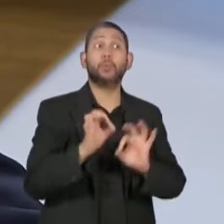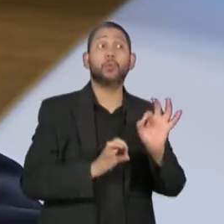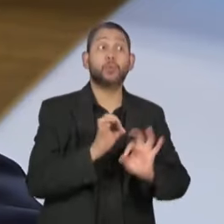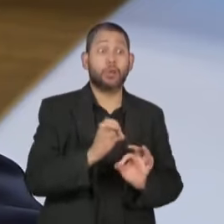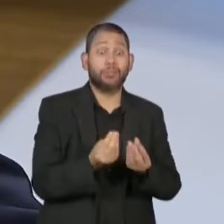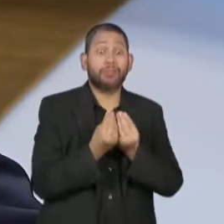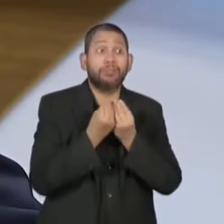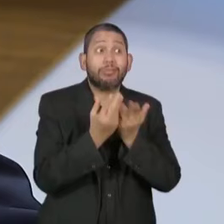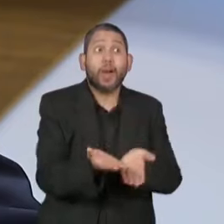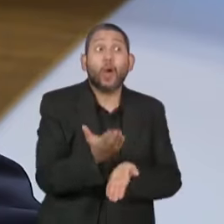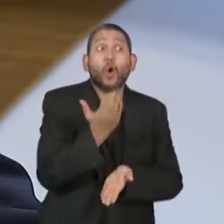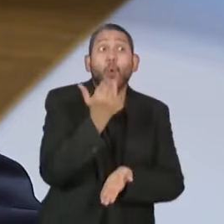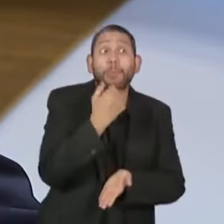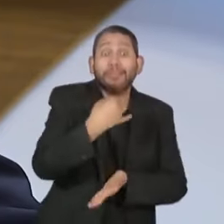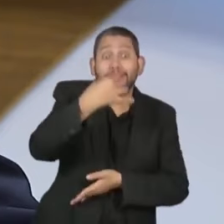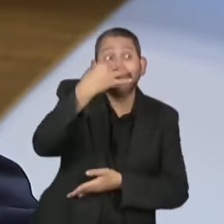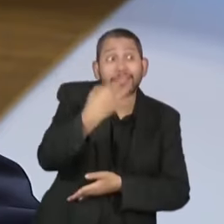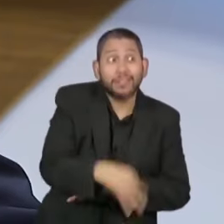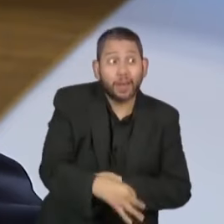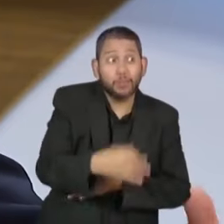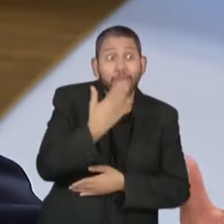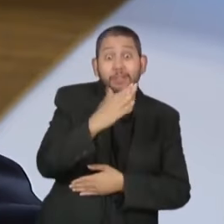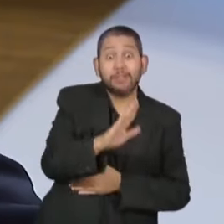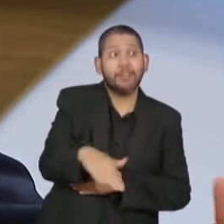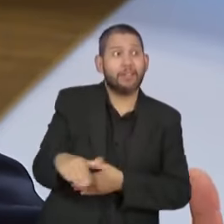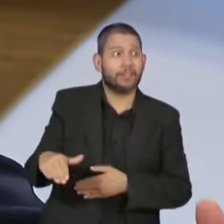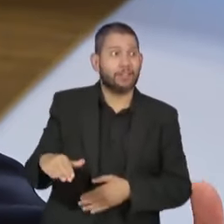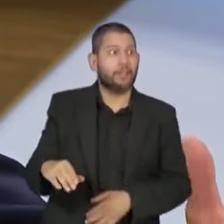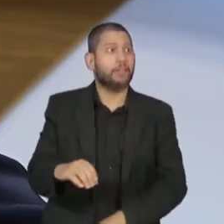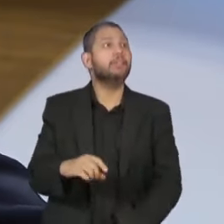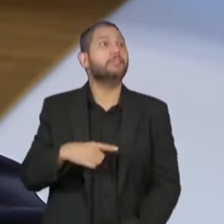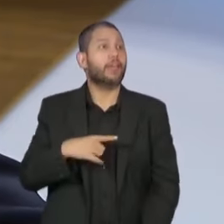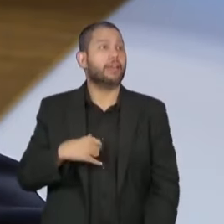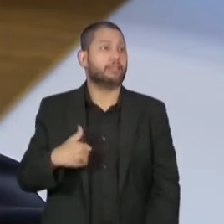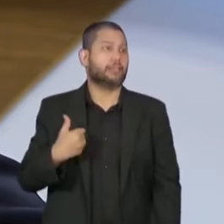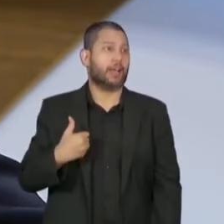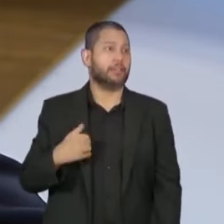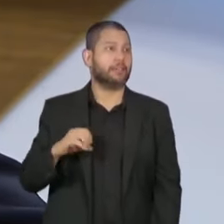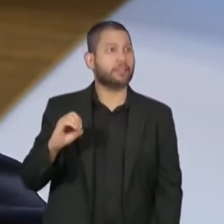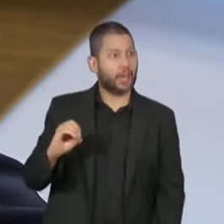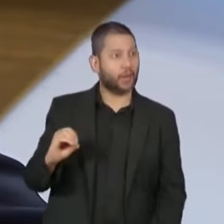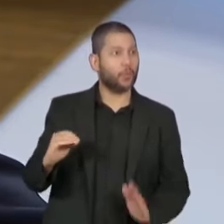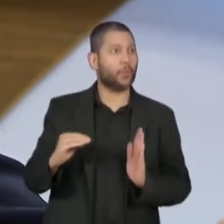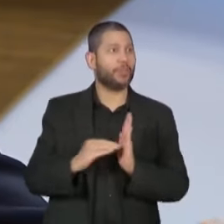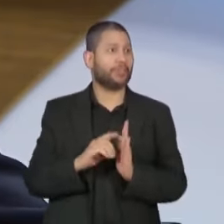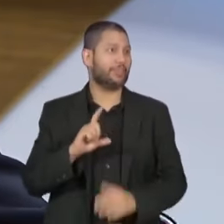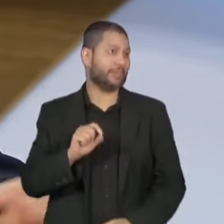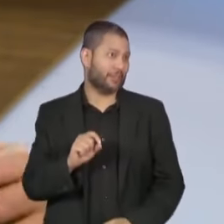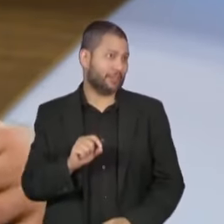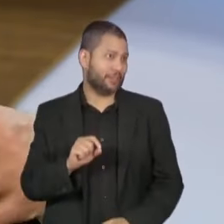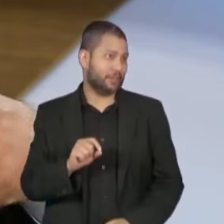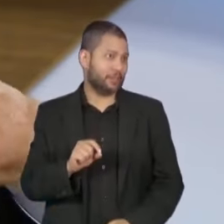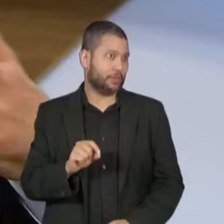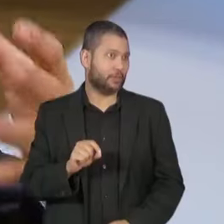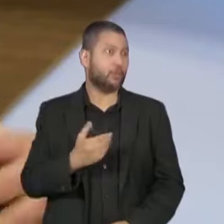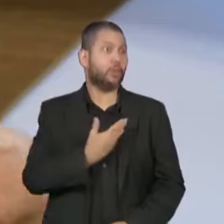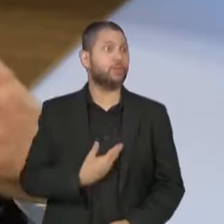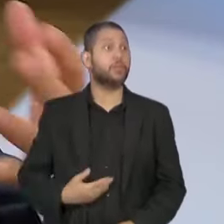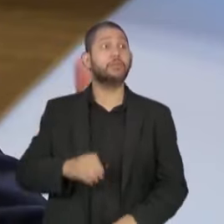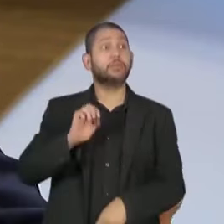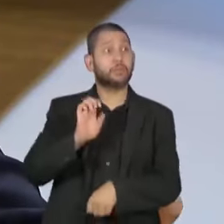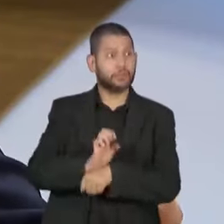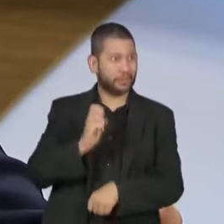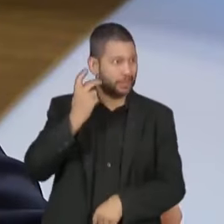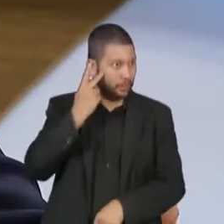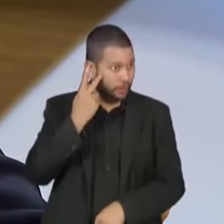comida e comida certa na boca das crianças de 0 a 10 anos do Estado, que não tem a comida